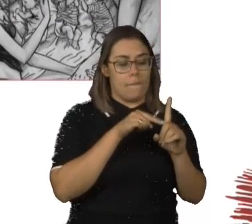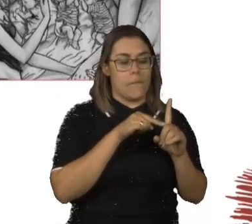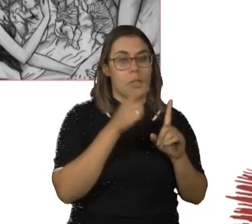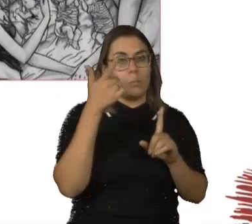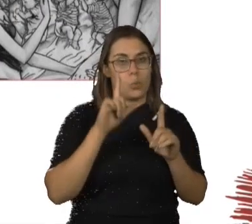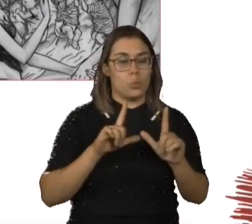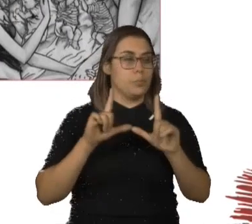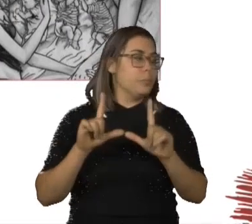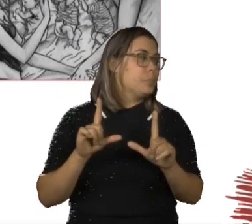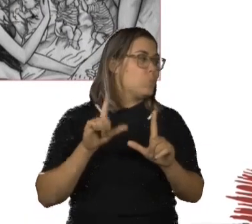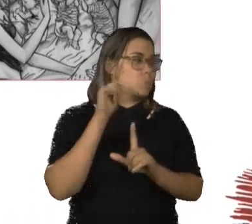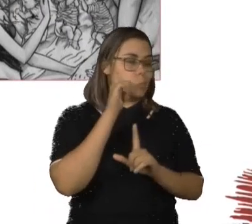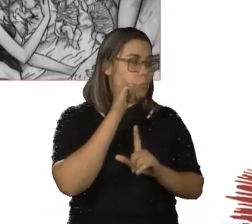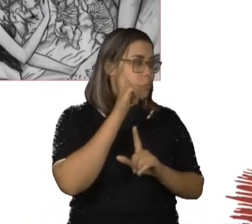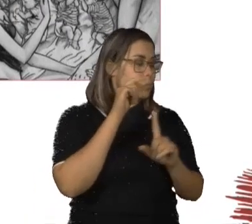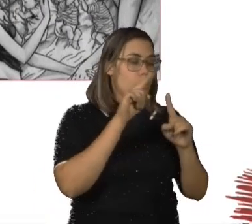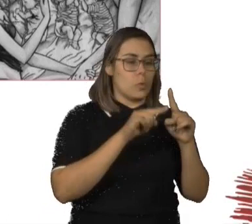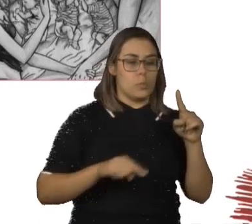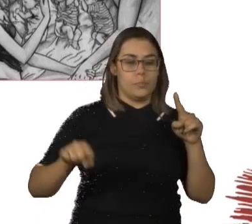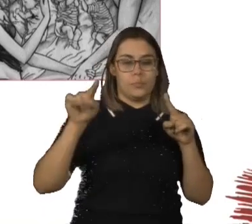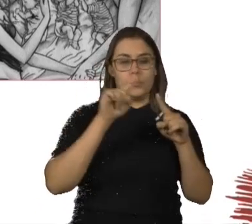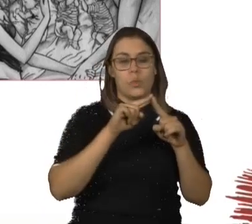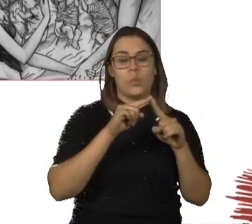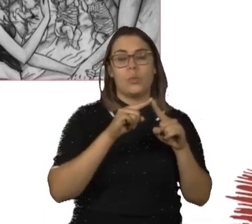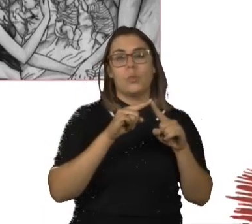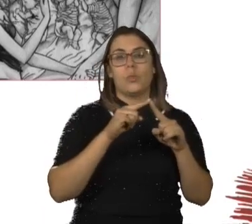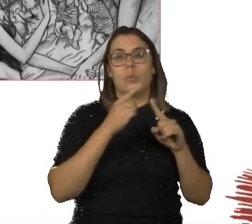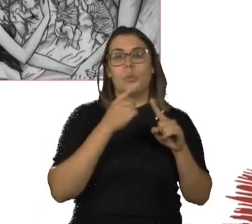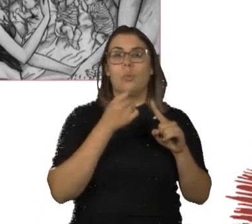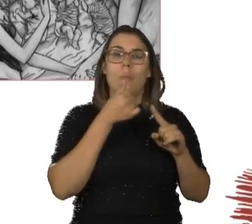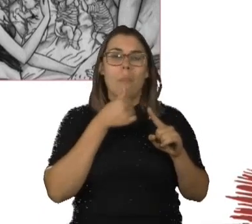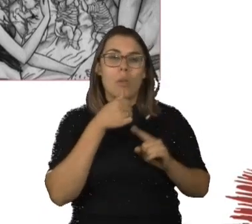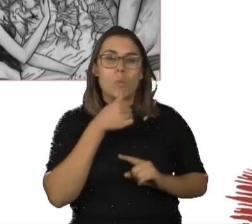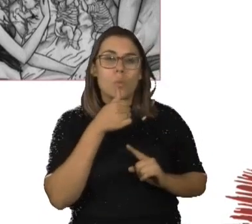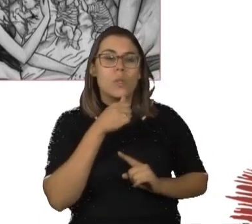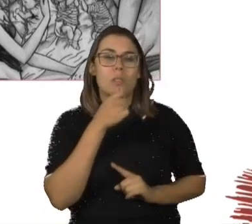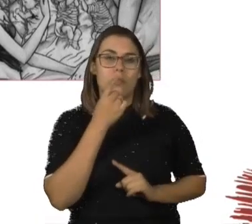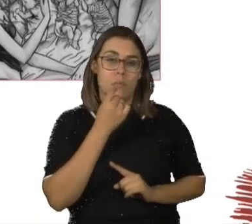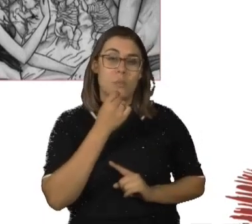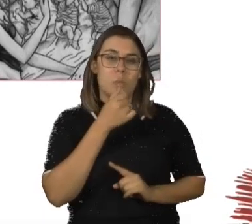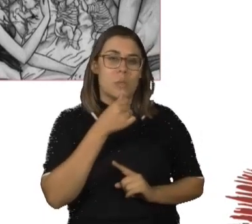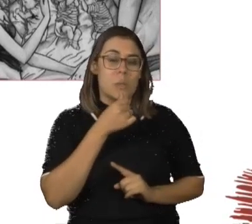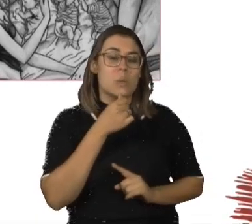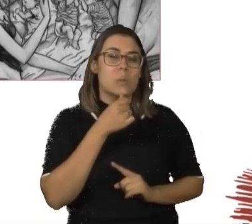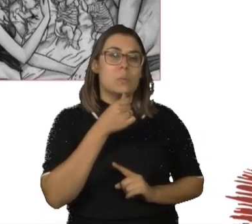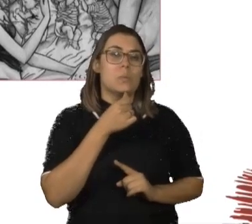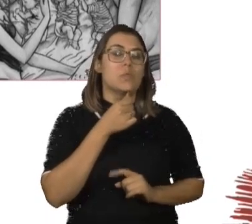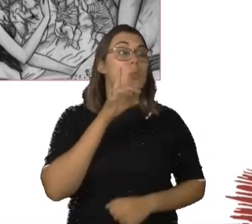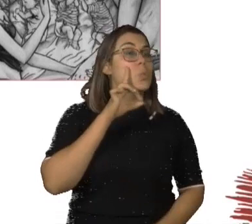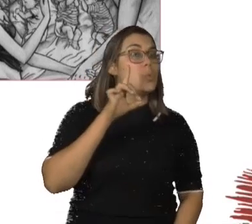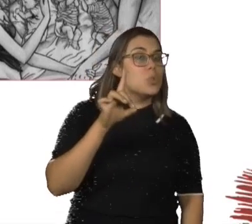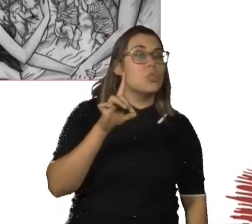eu tenho o desenho de um ciclo menstrual, mostrando o momento da fertilidade, dos dias